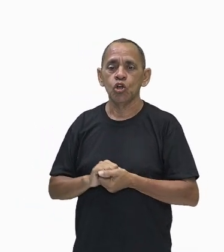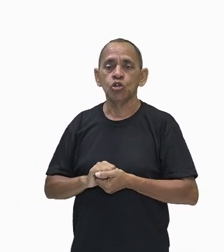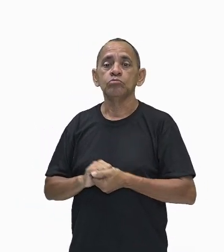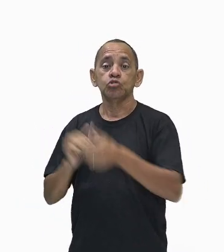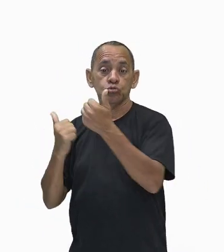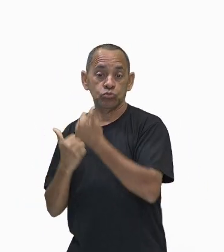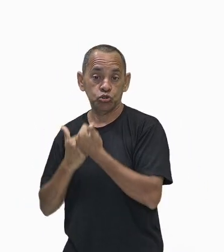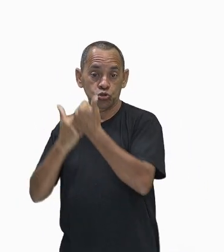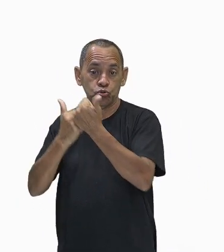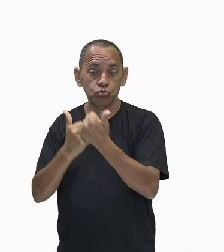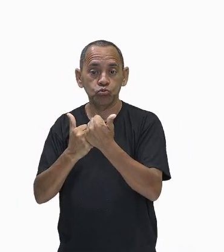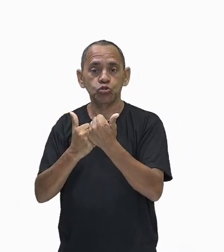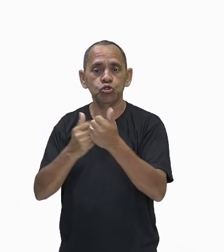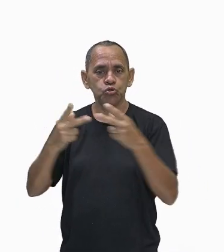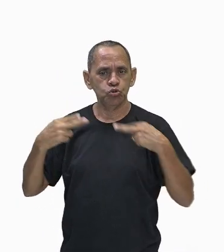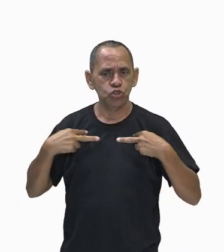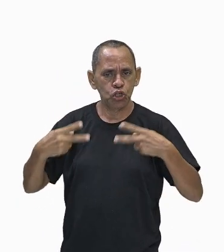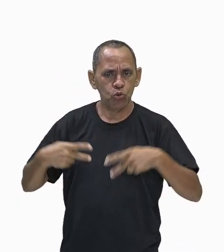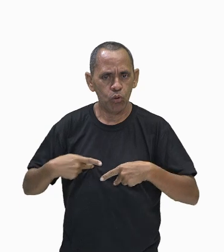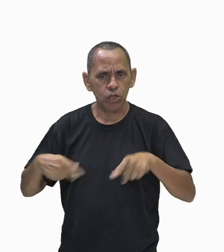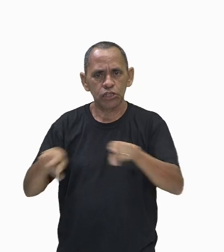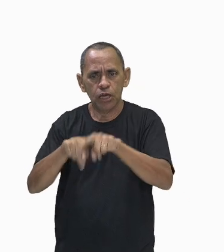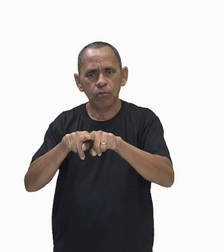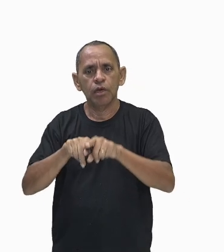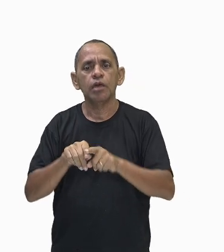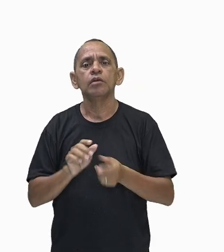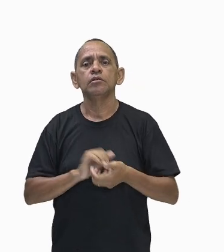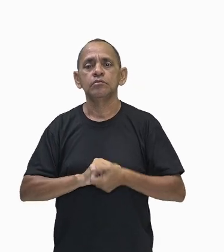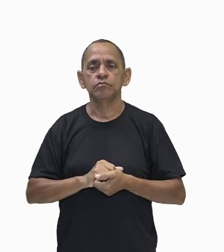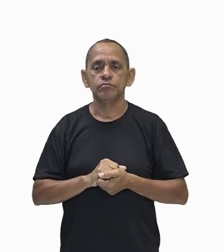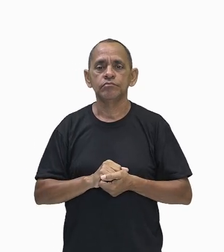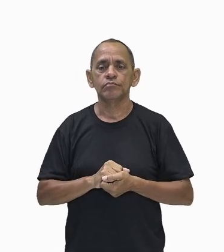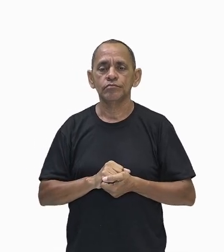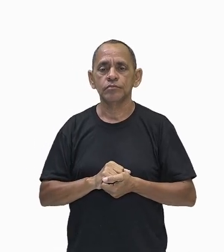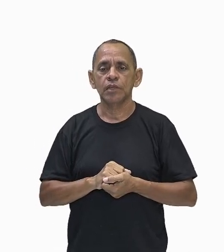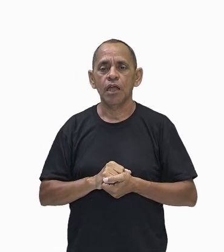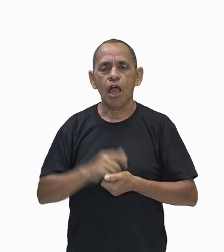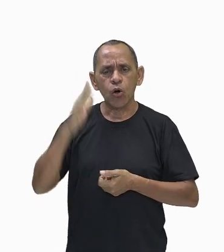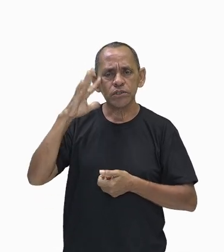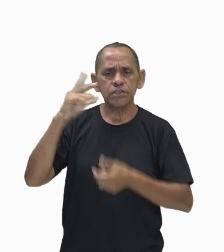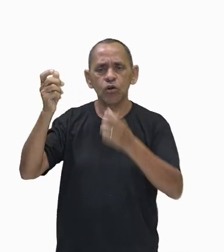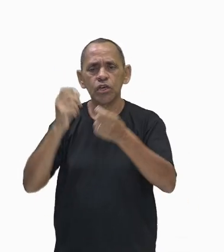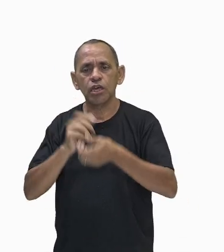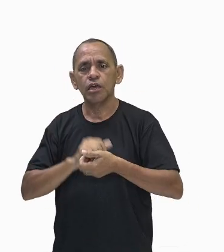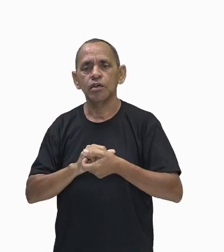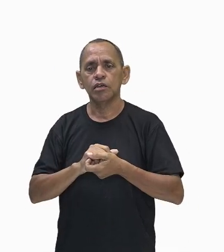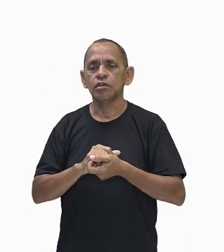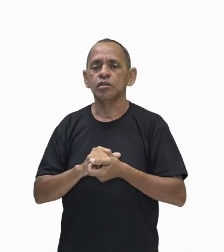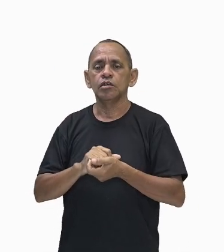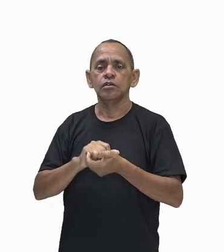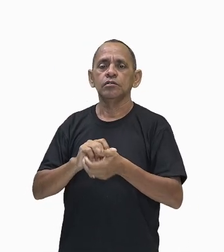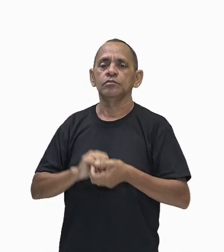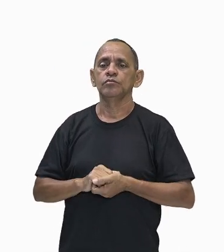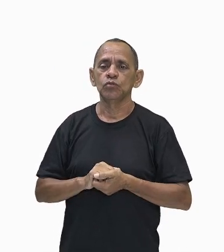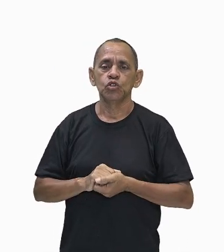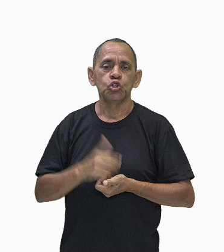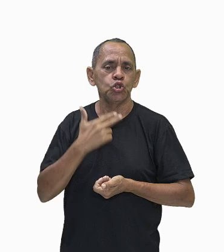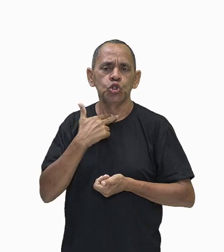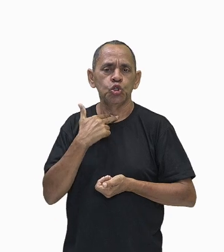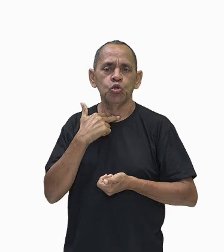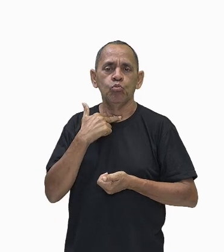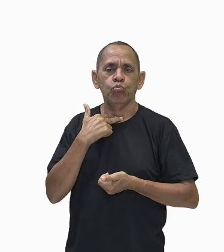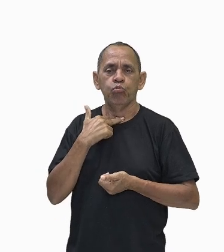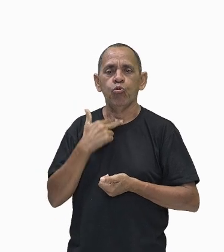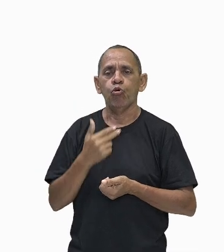força mecanizada tornou-se irreversível. Em 1758, Edmund